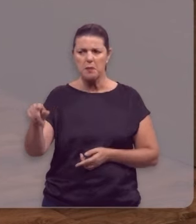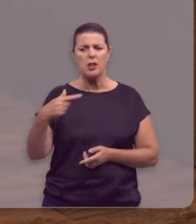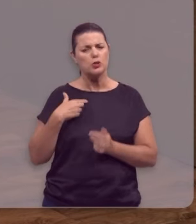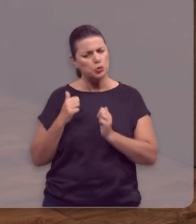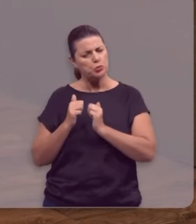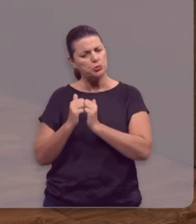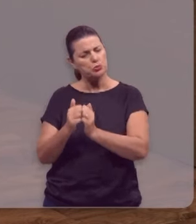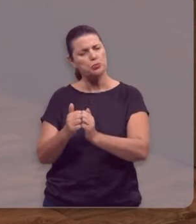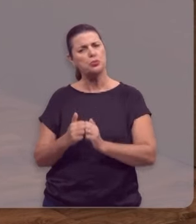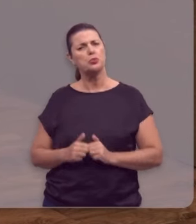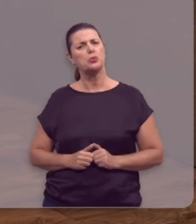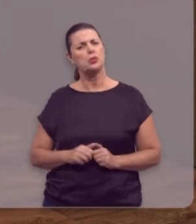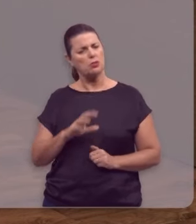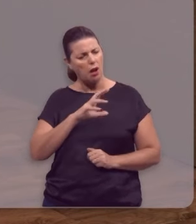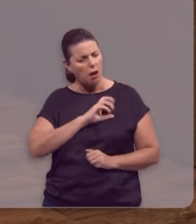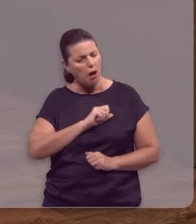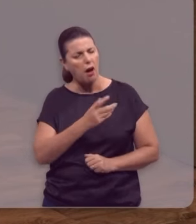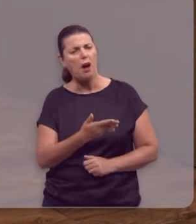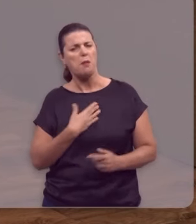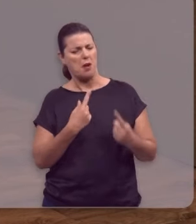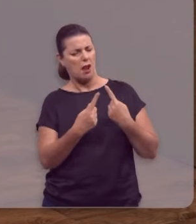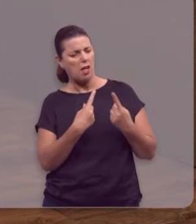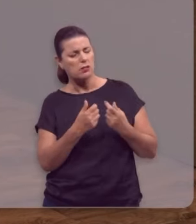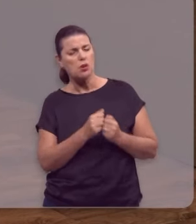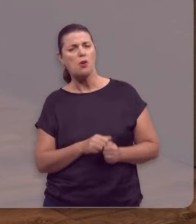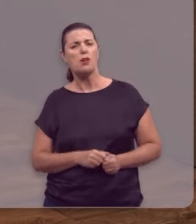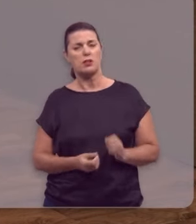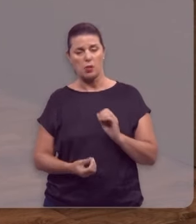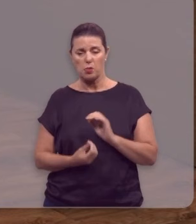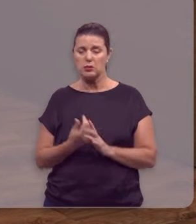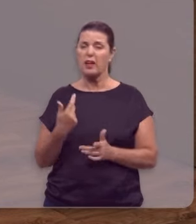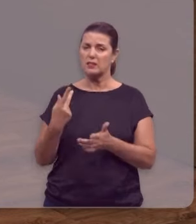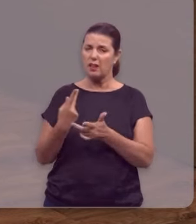que caminha com você, que ama você, que se relaciona com você,